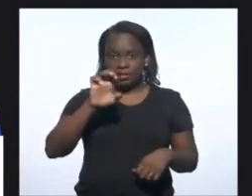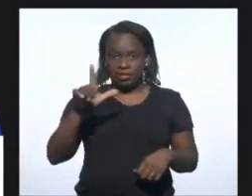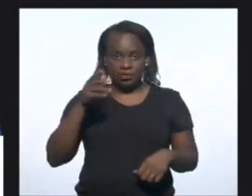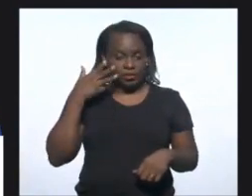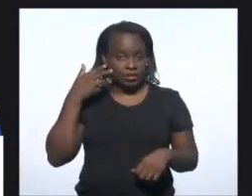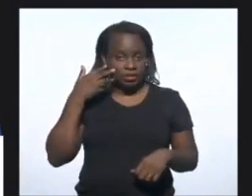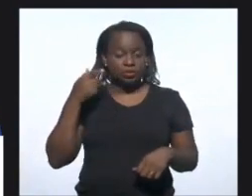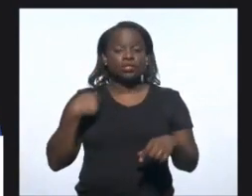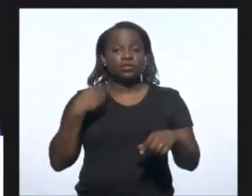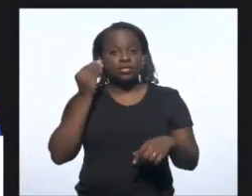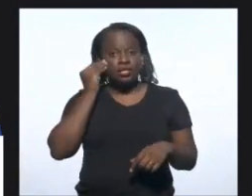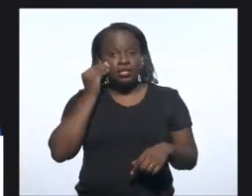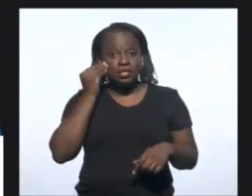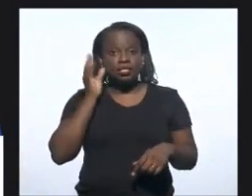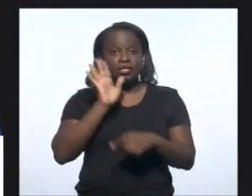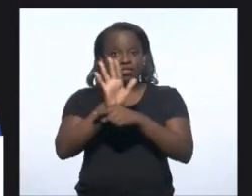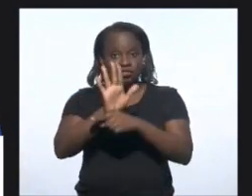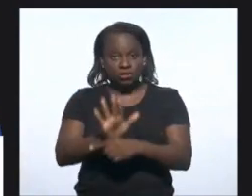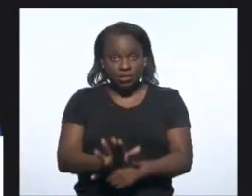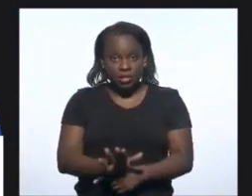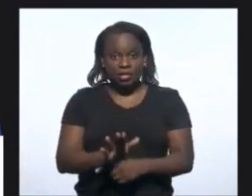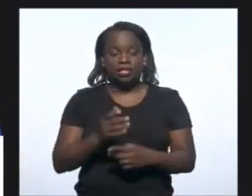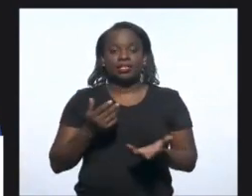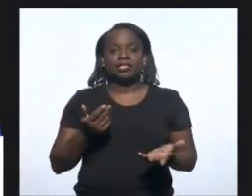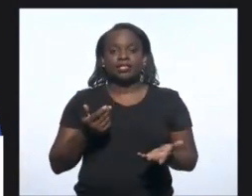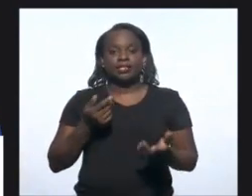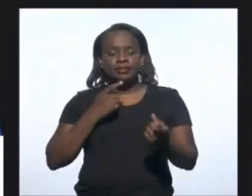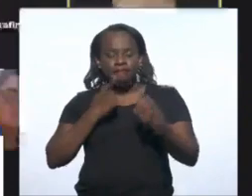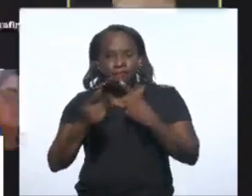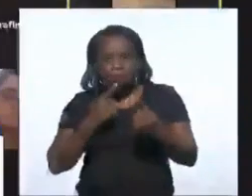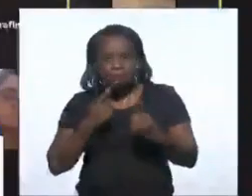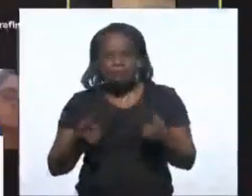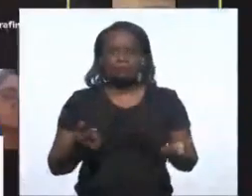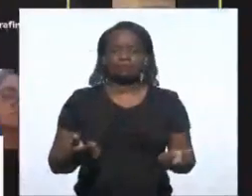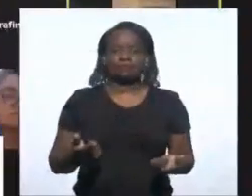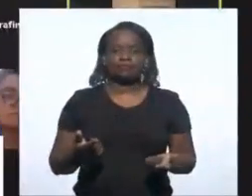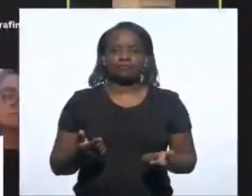tenho tentado ajudar nesse distensionamento, nesse diálogo,